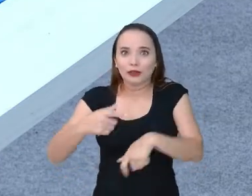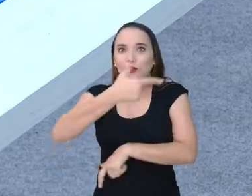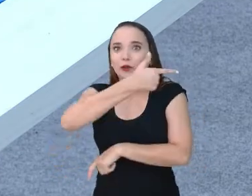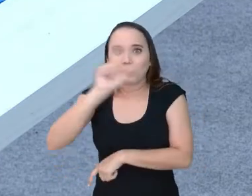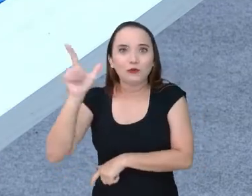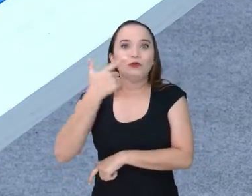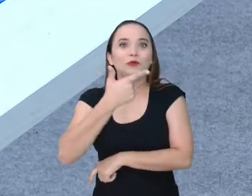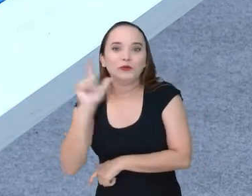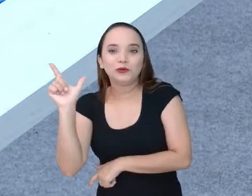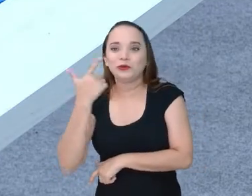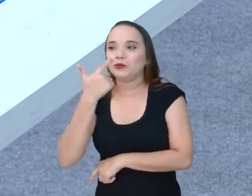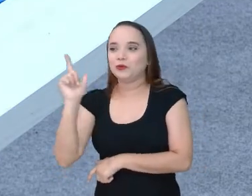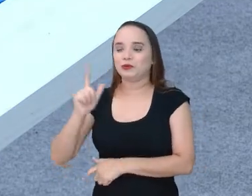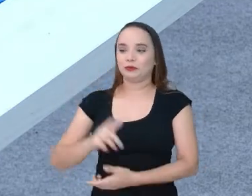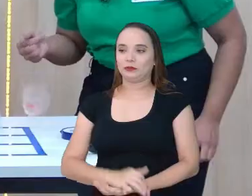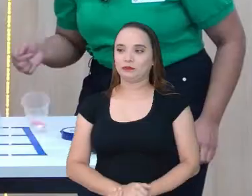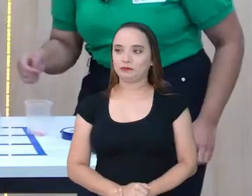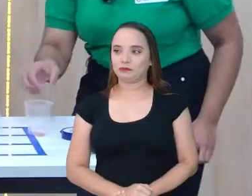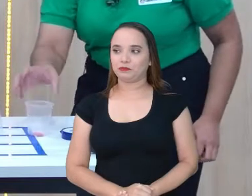Ó pra isso, vê.